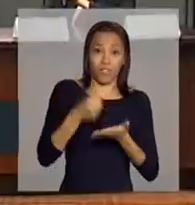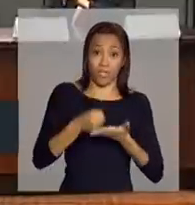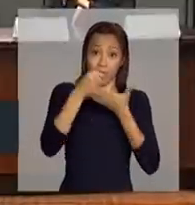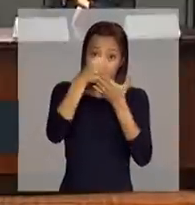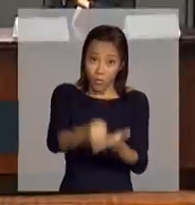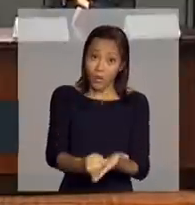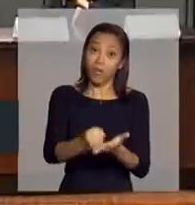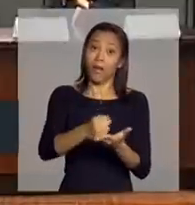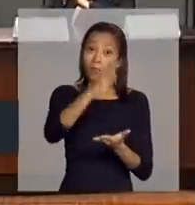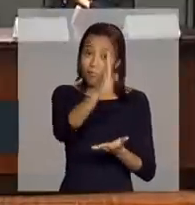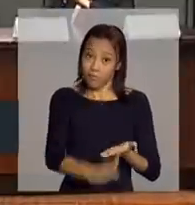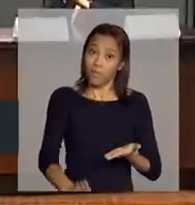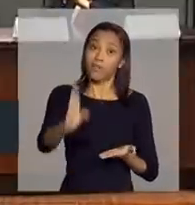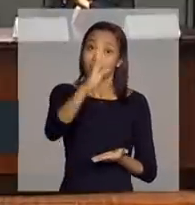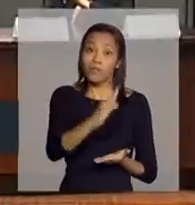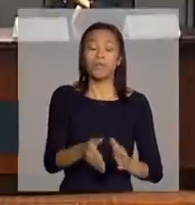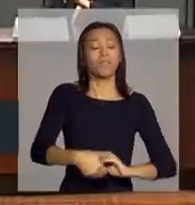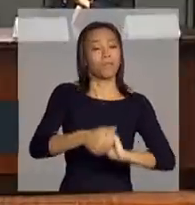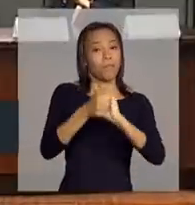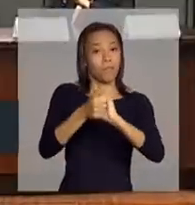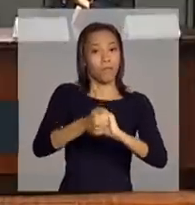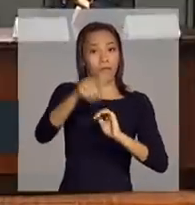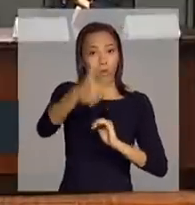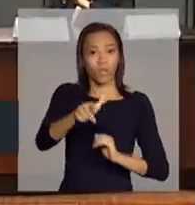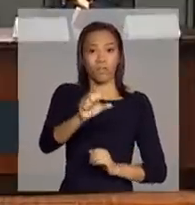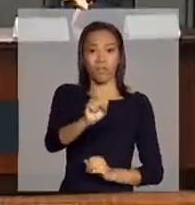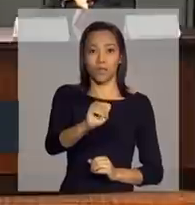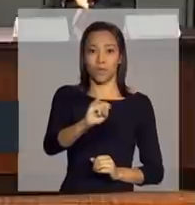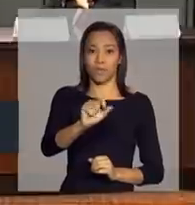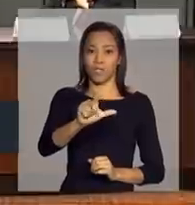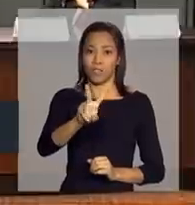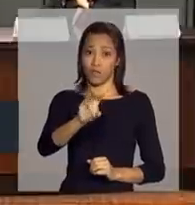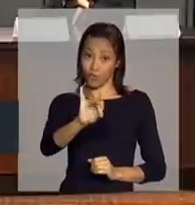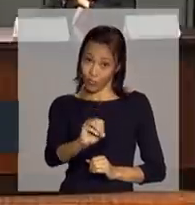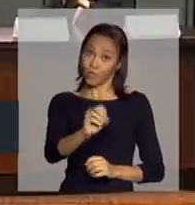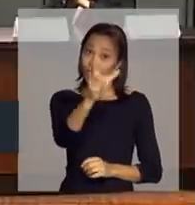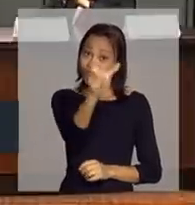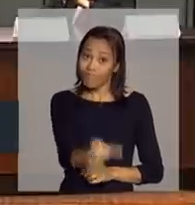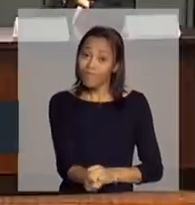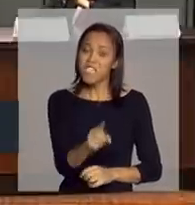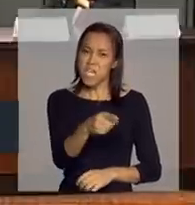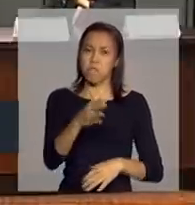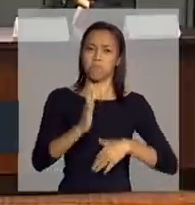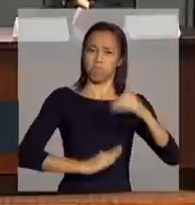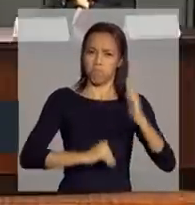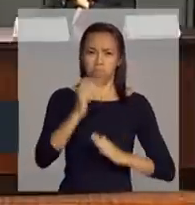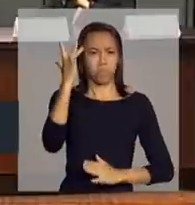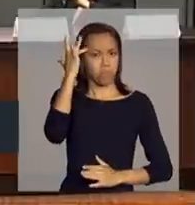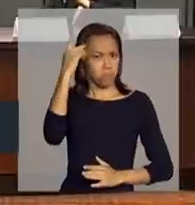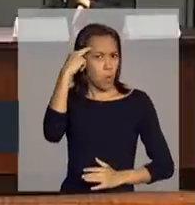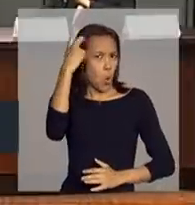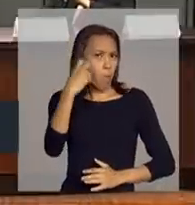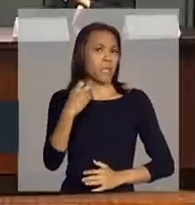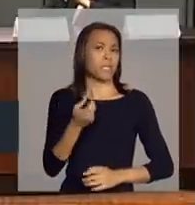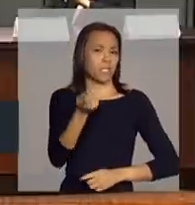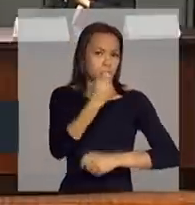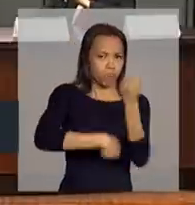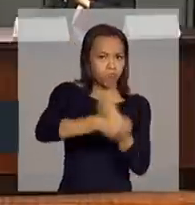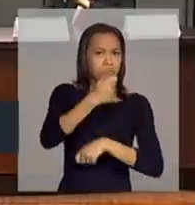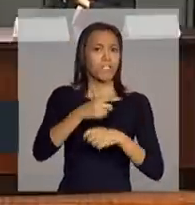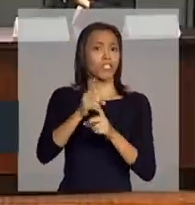E parabenizar mais uma vez o Silvio, pela forma competente com que tem conduzido a sua diretoria,